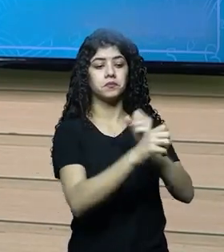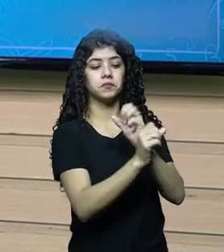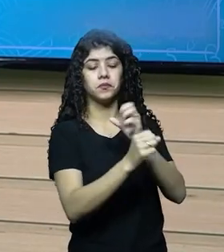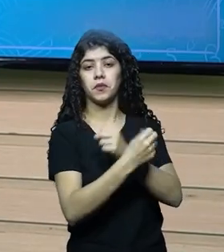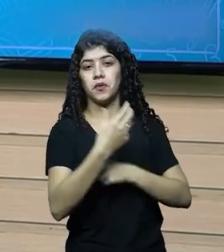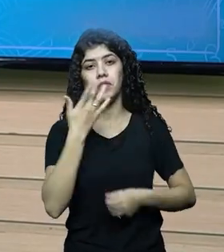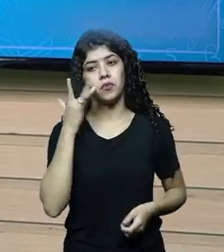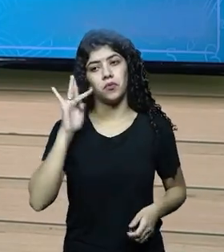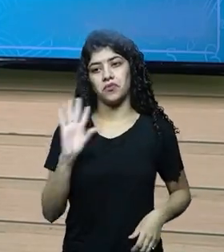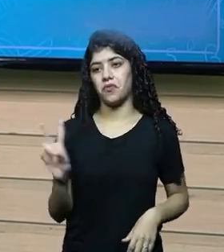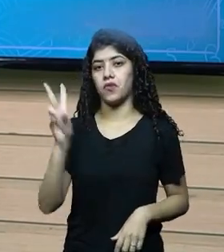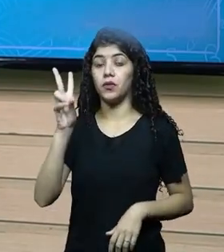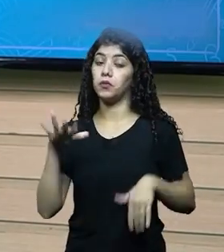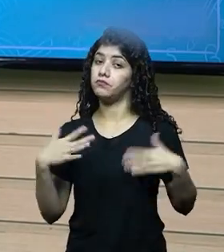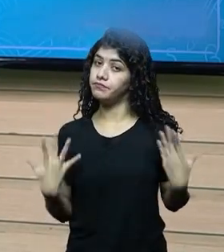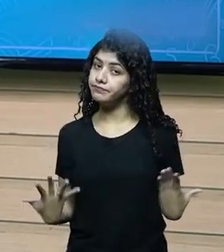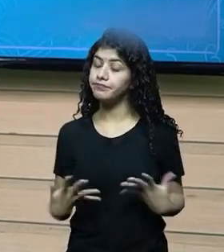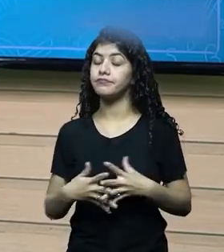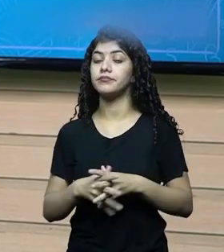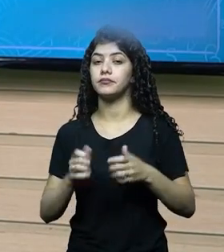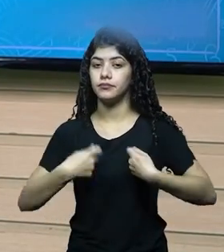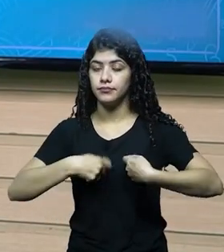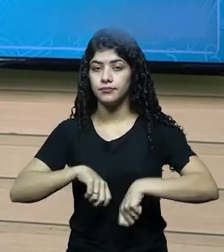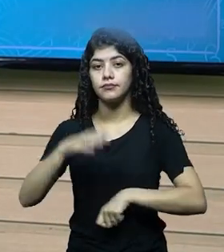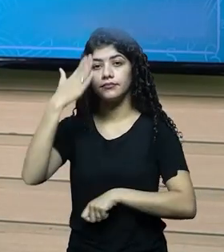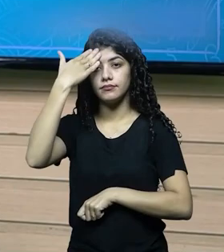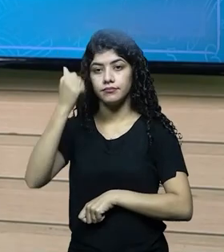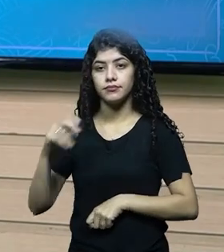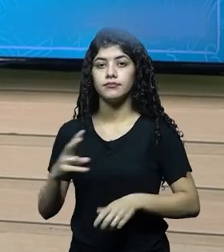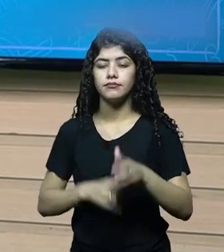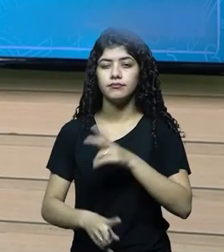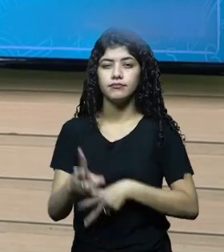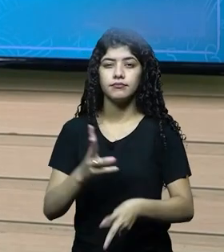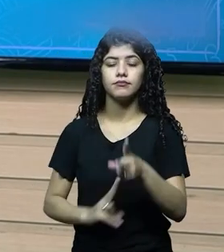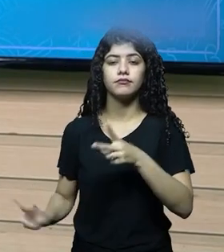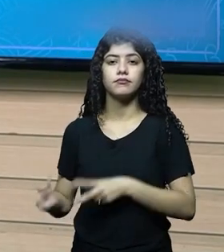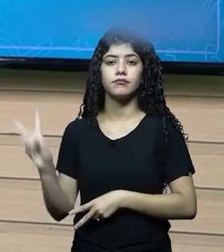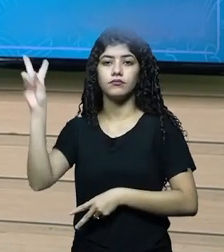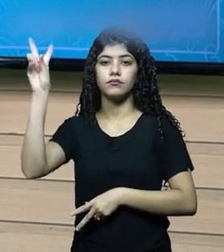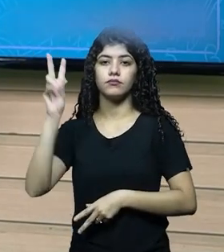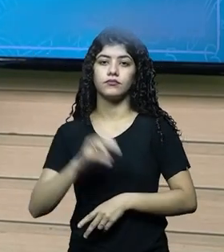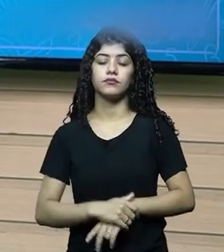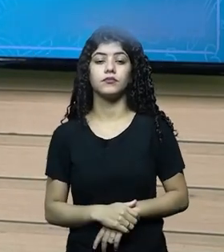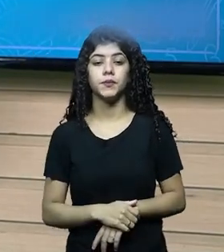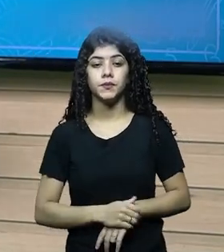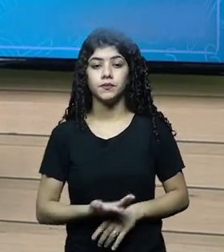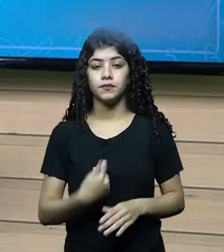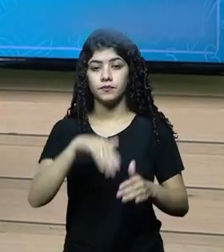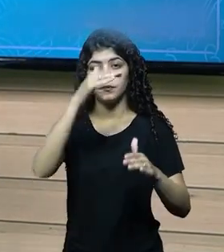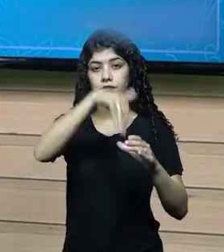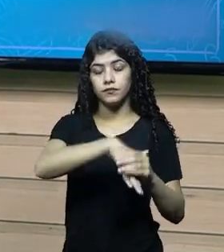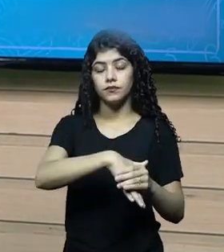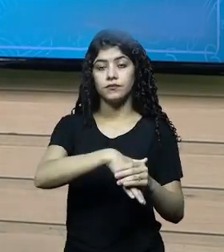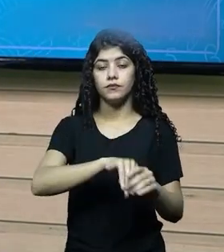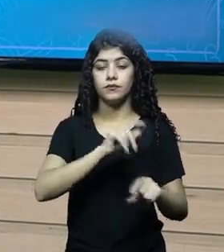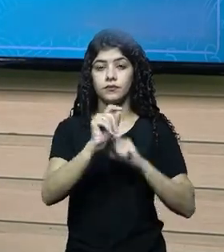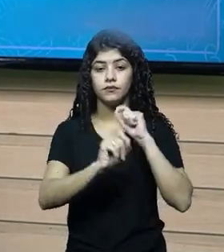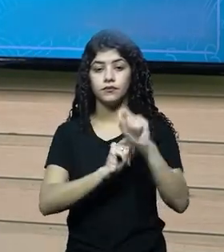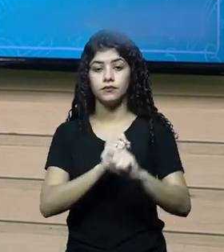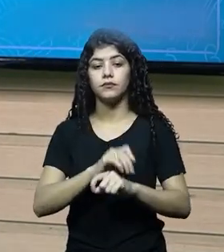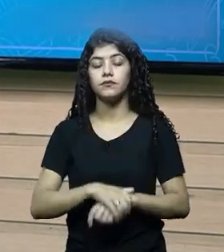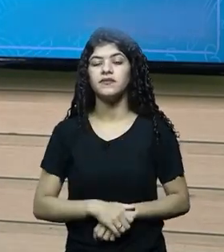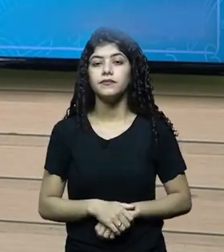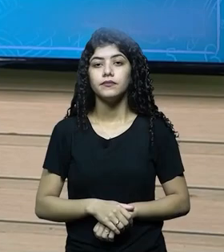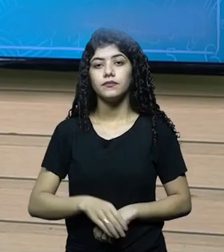não sei quanto é que ele vale? Aquilo que eu falei, um ativo, dentro dessa perspectiva, no caso,